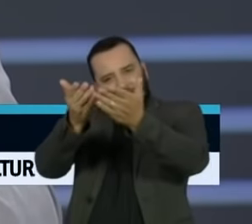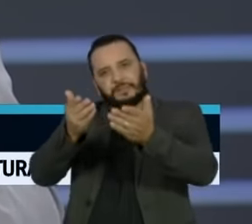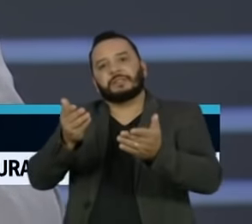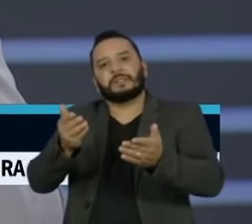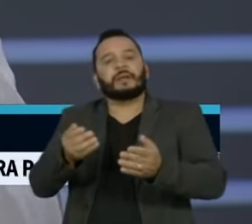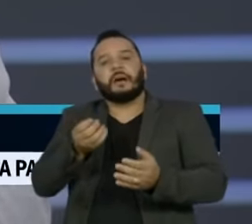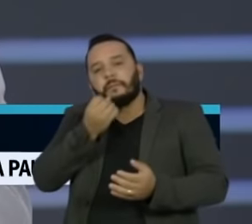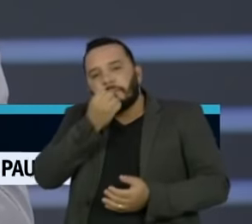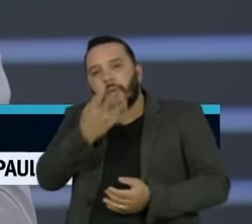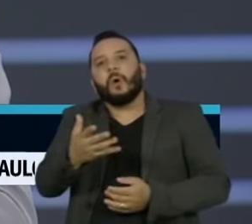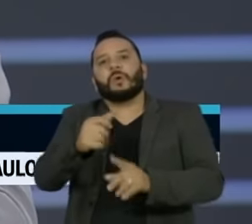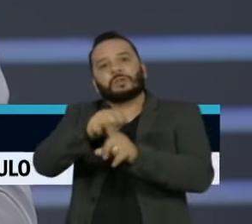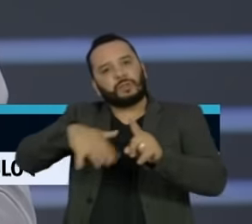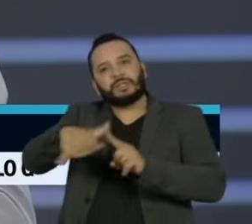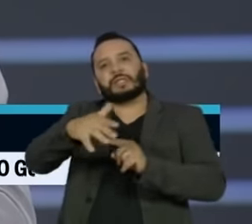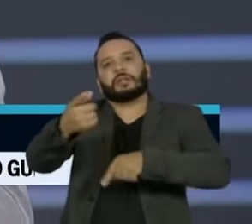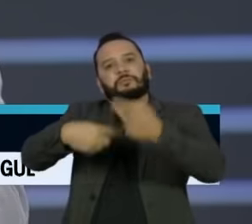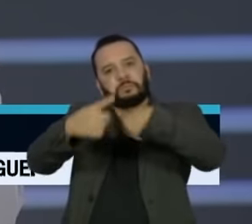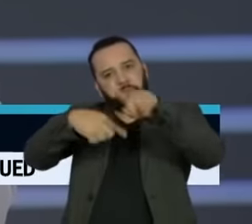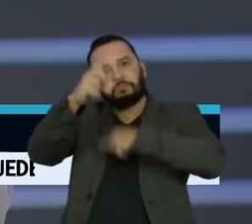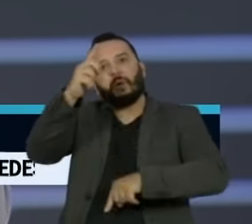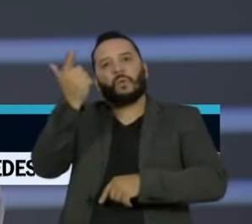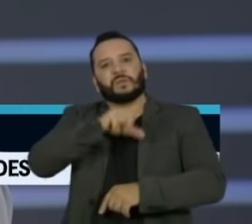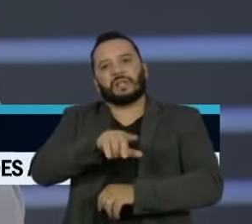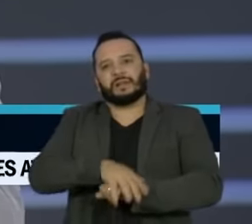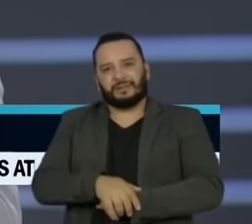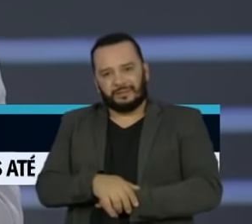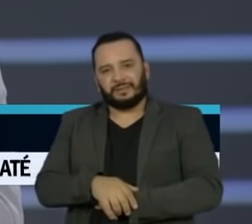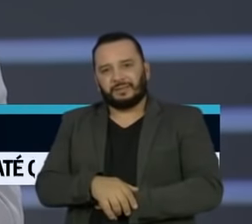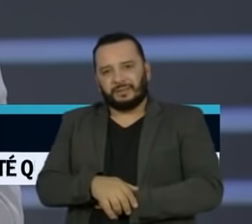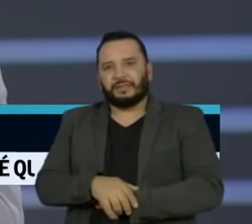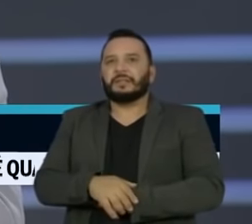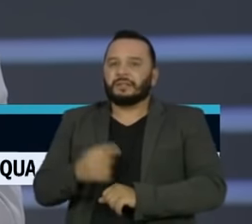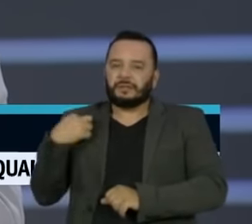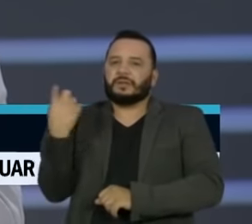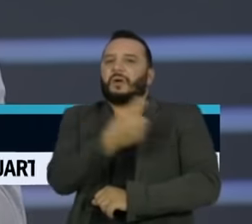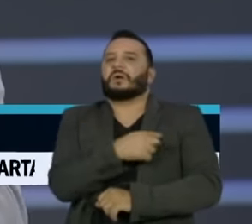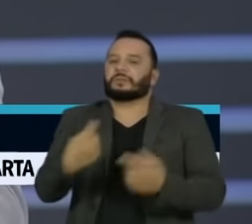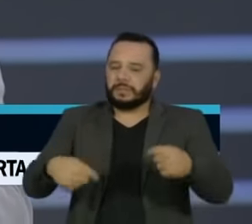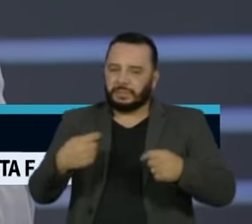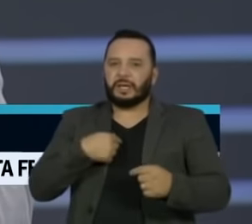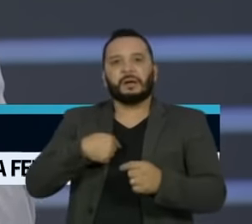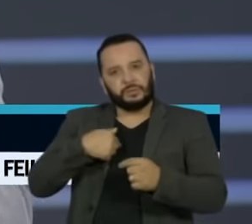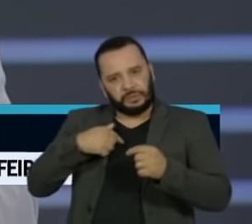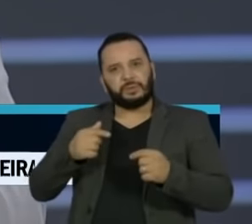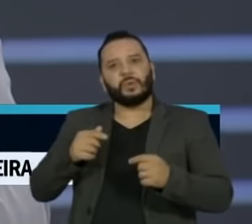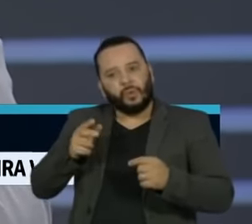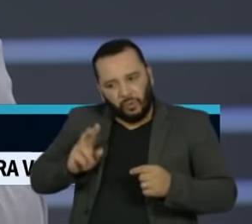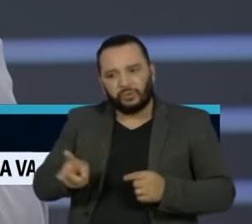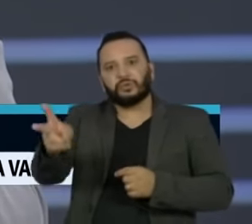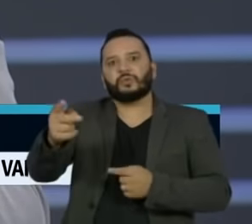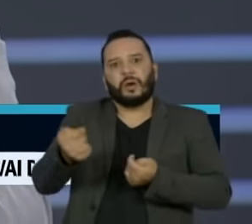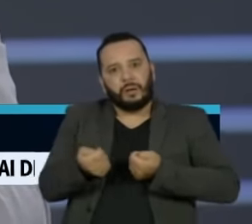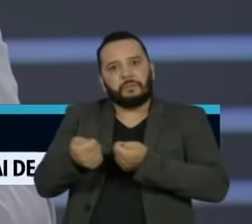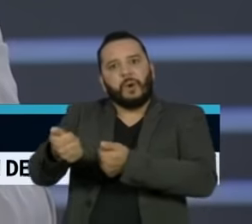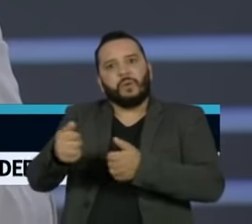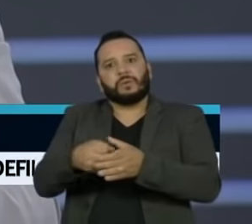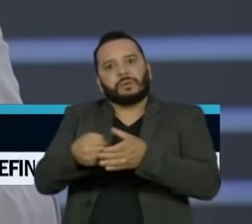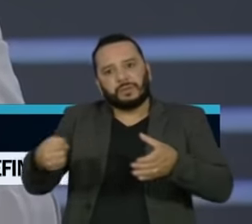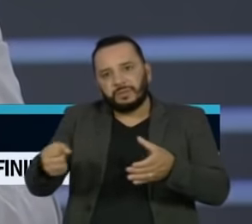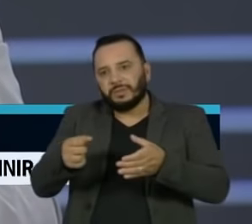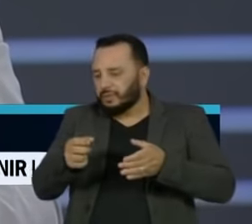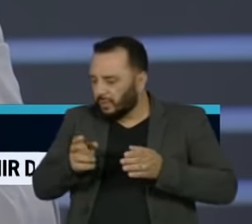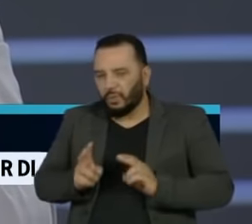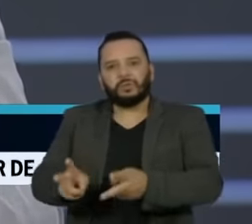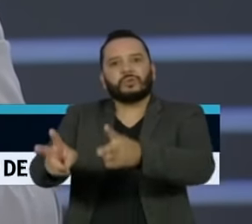a sociedade é com muito mais propriedade. Então, nós precisamos continuar nesse caminho, precisamos construir mais mecanismos para que os